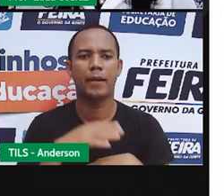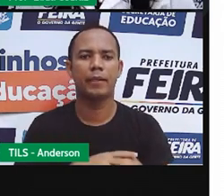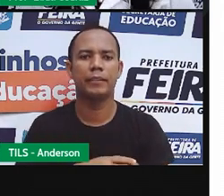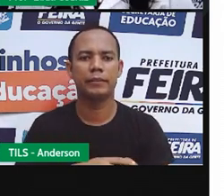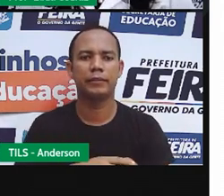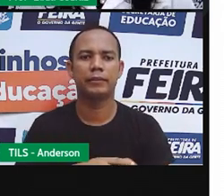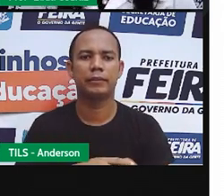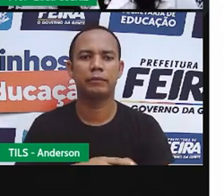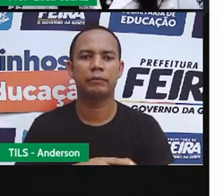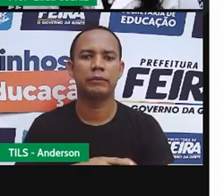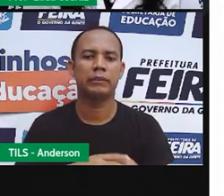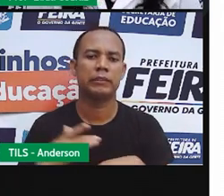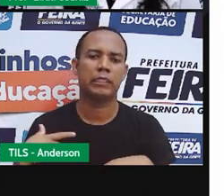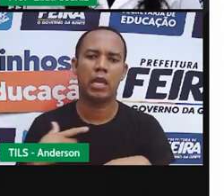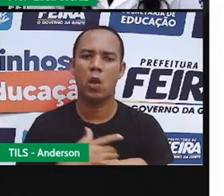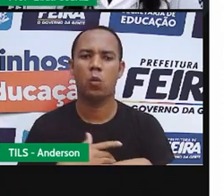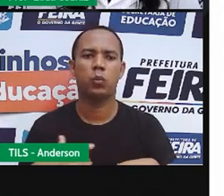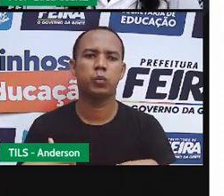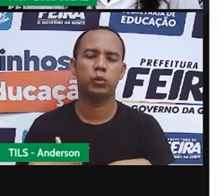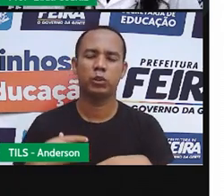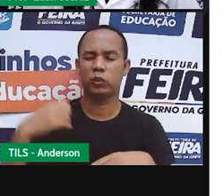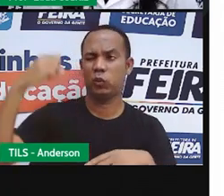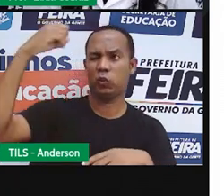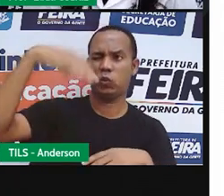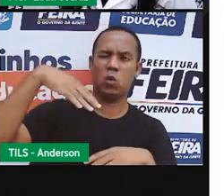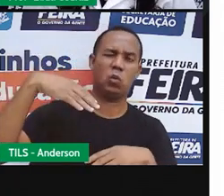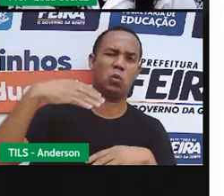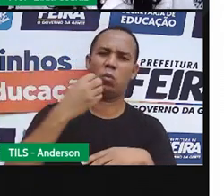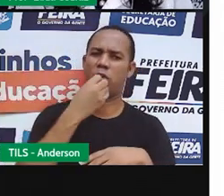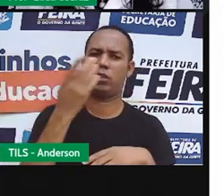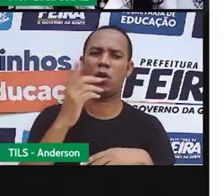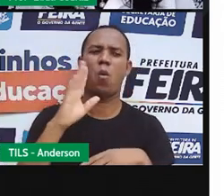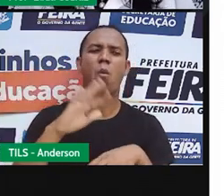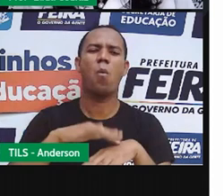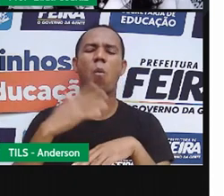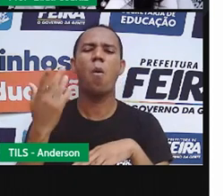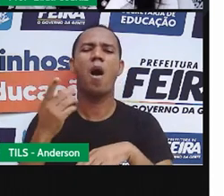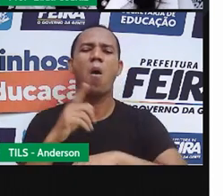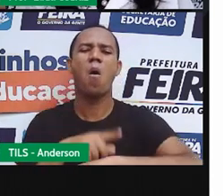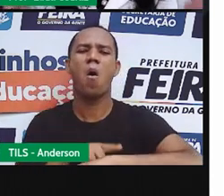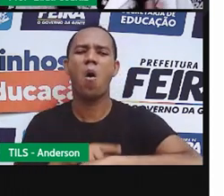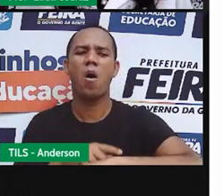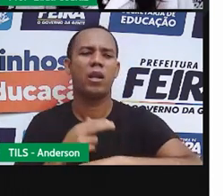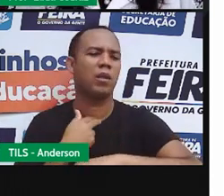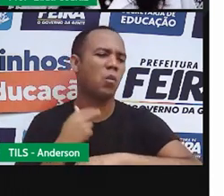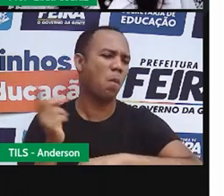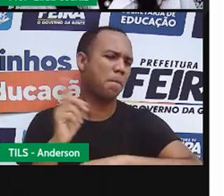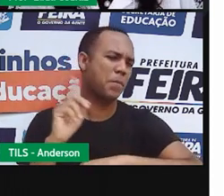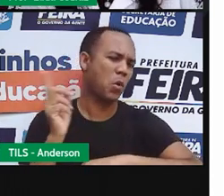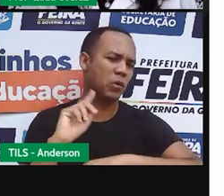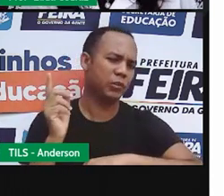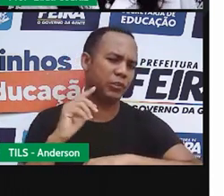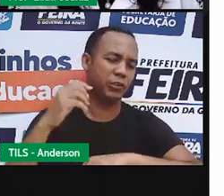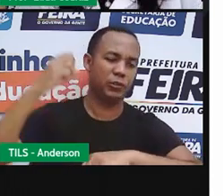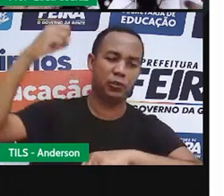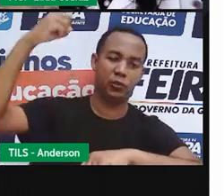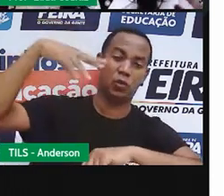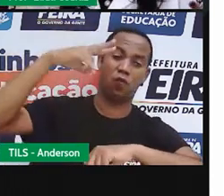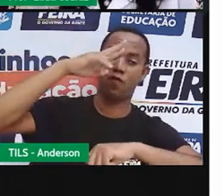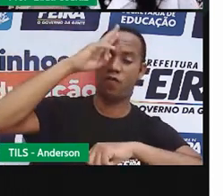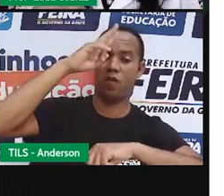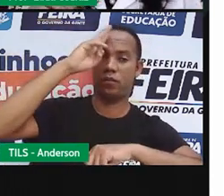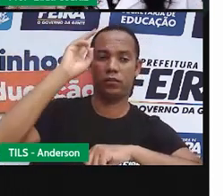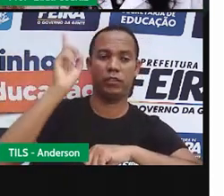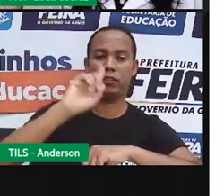à saúde em relação à exposição do sol. Lembra dos períodos que a gente não pode tomar sol muito